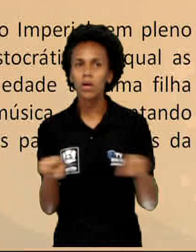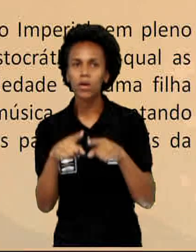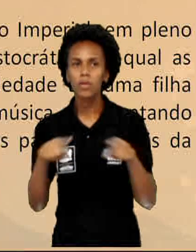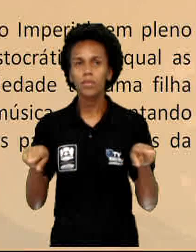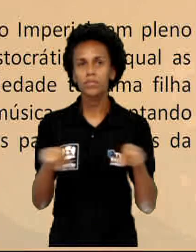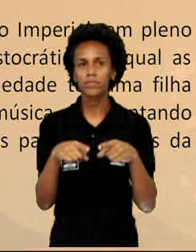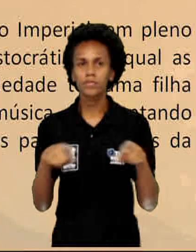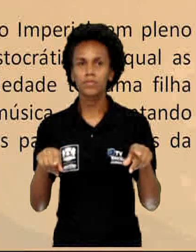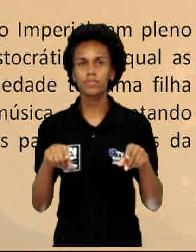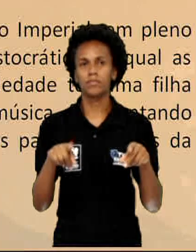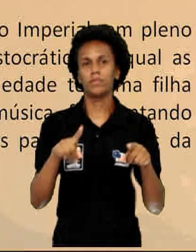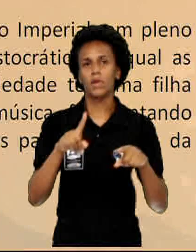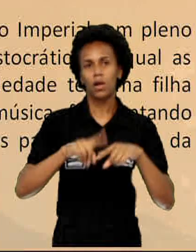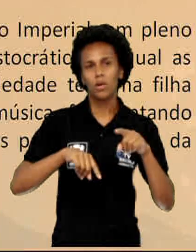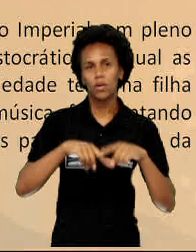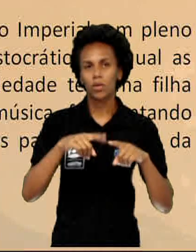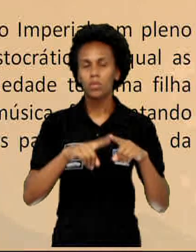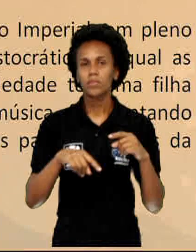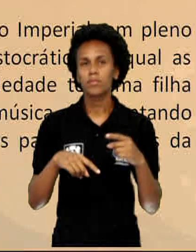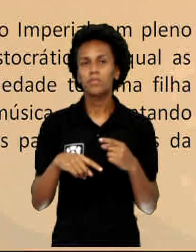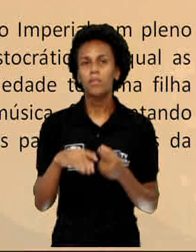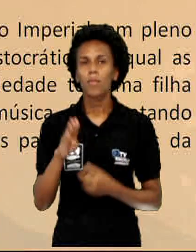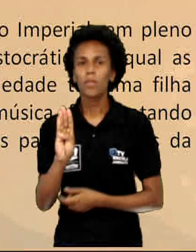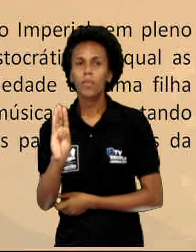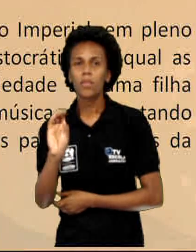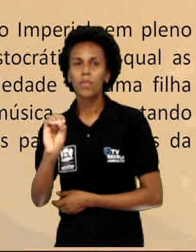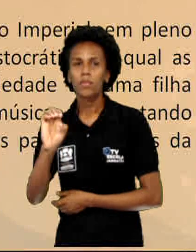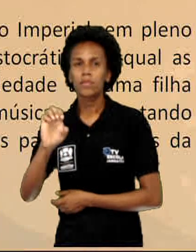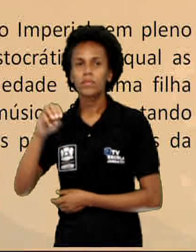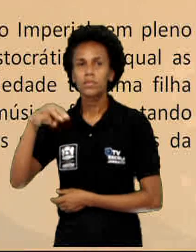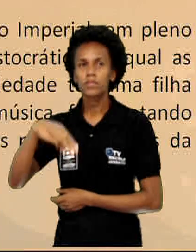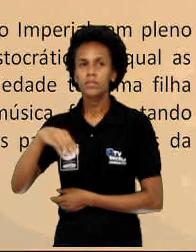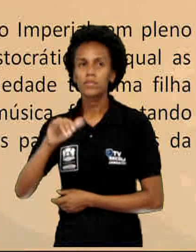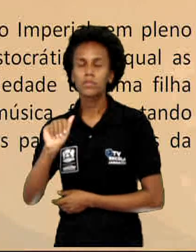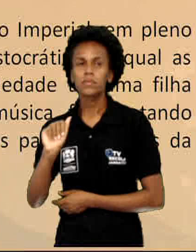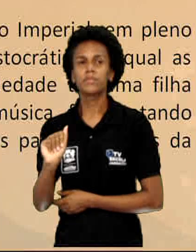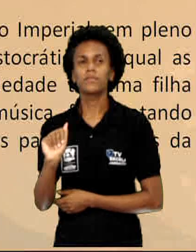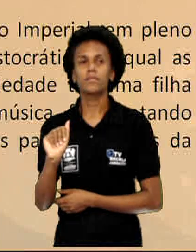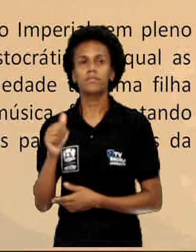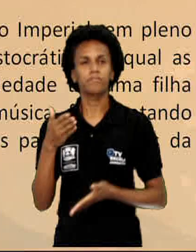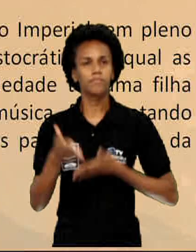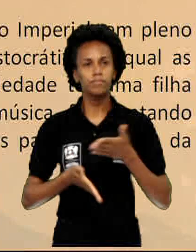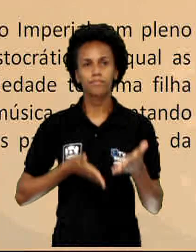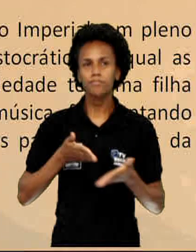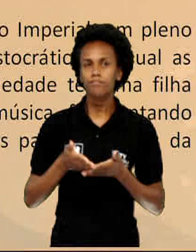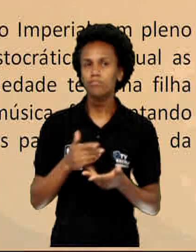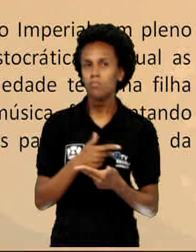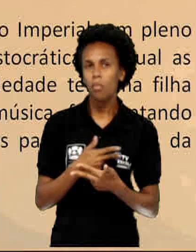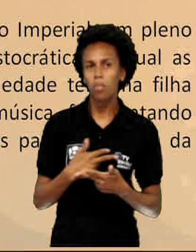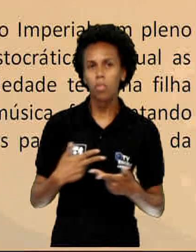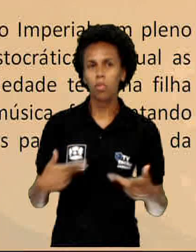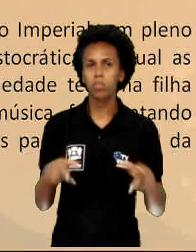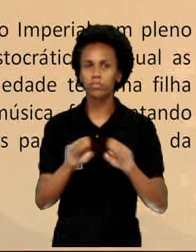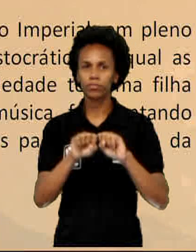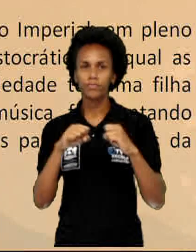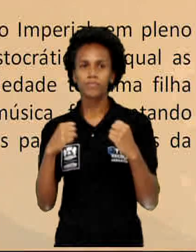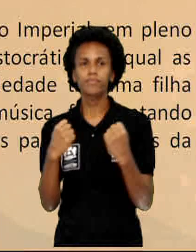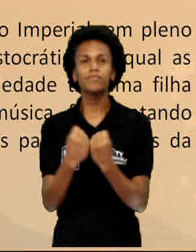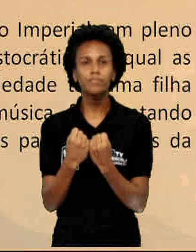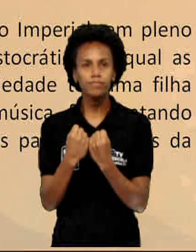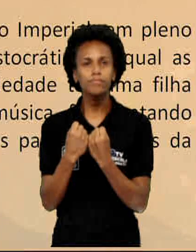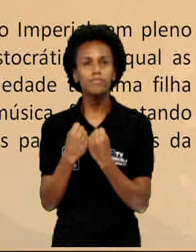Instrumento da Boemia. Participante de inúmeras causas sociais do seu tempo,